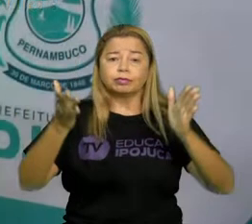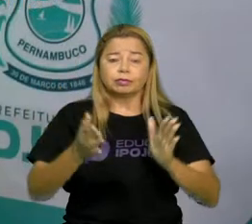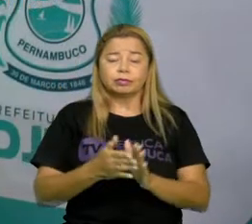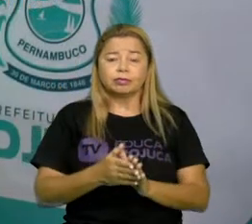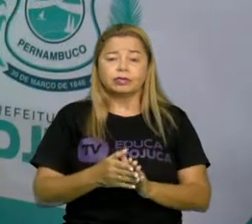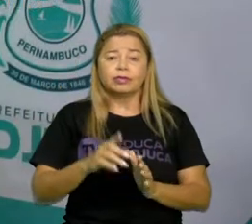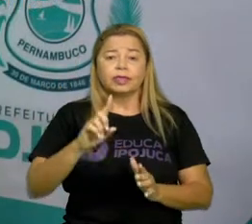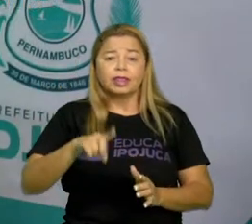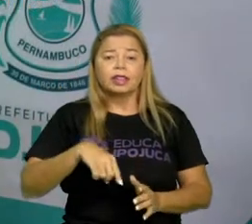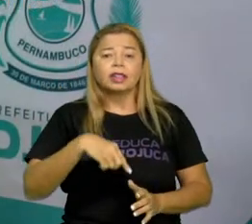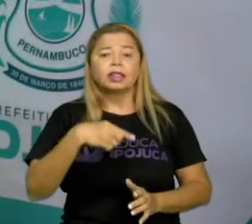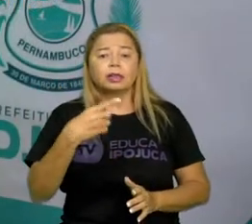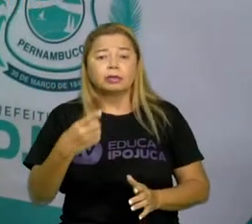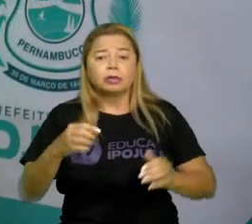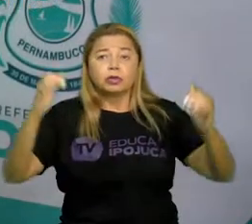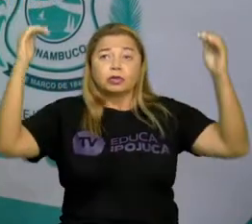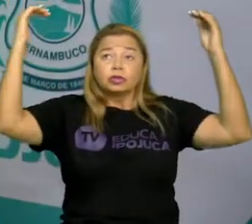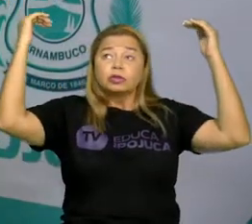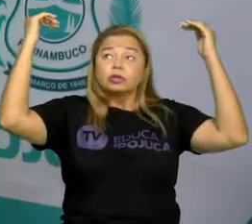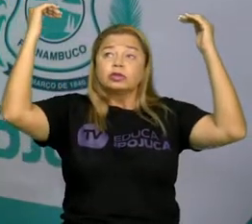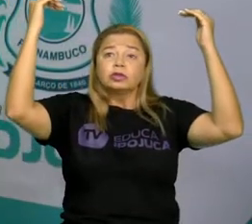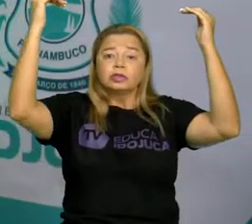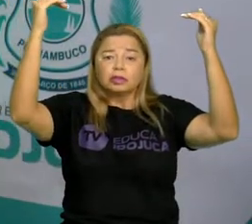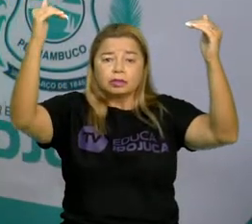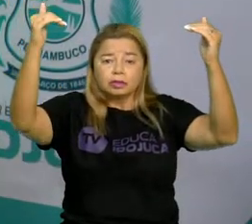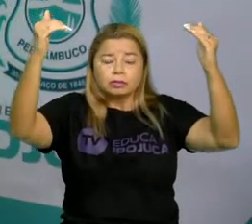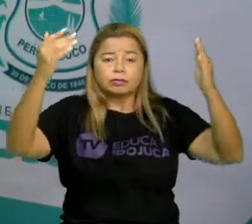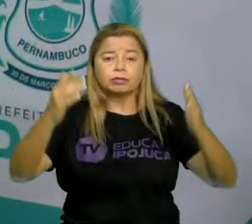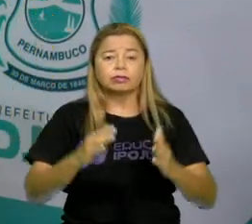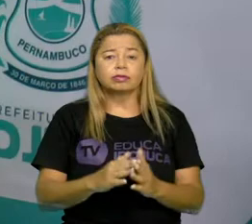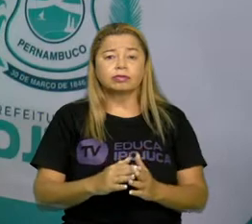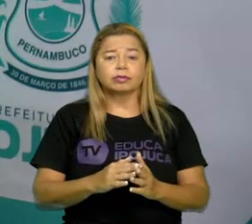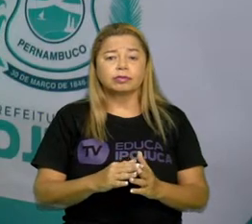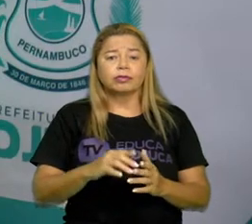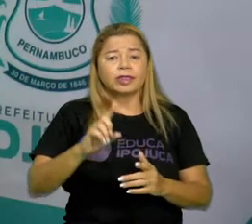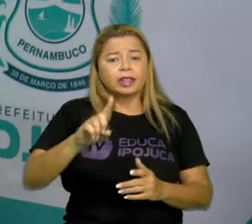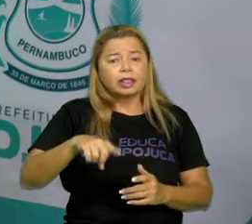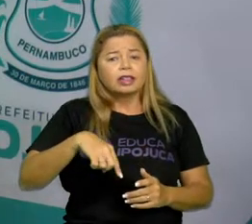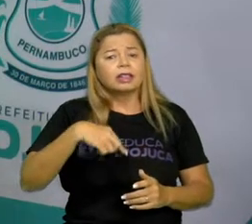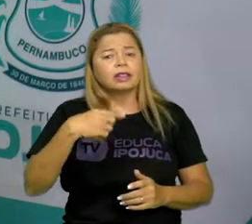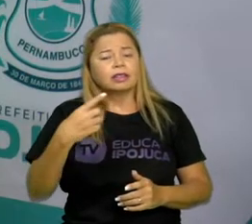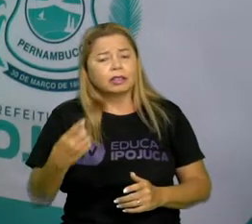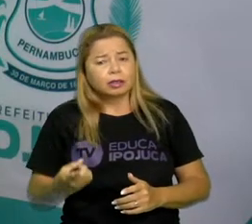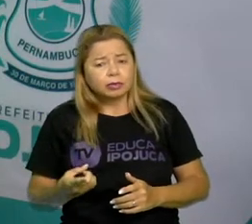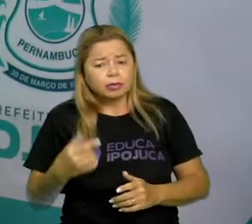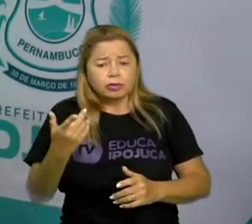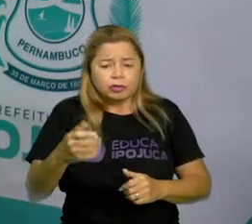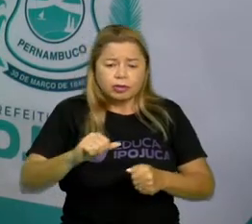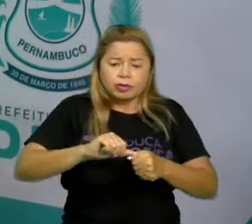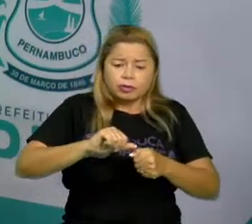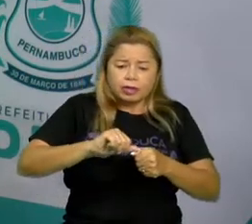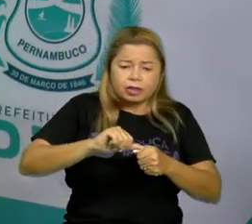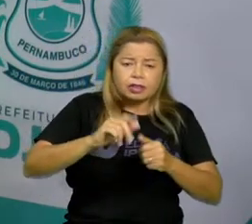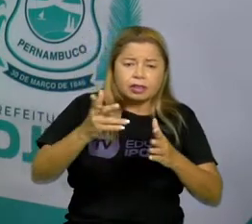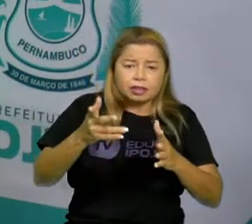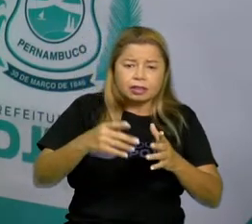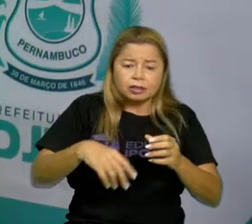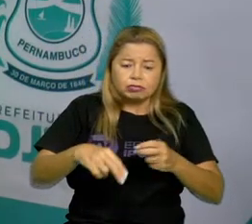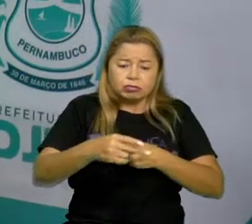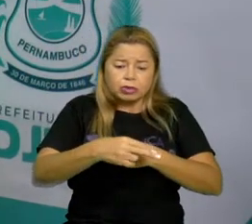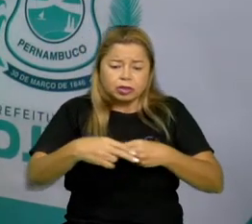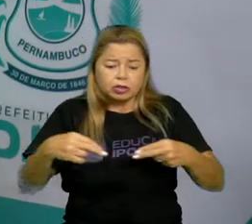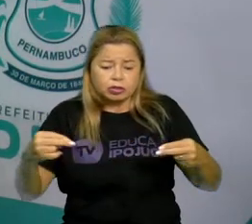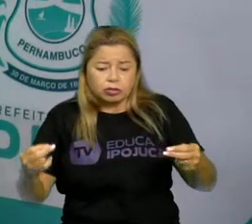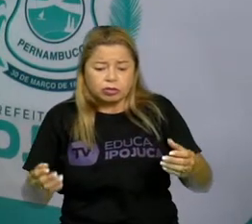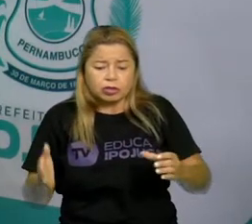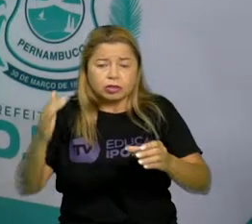tudo pronto. Aí tem o teto. Para depois ir formando a casa aos pouquinhos. O que é